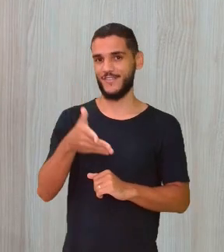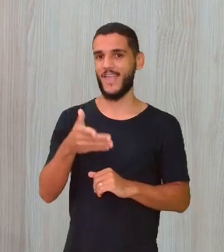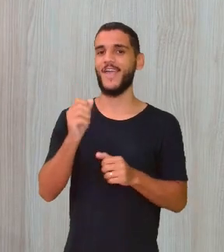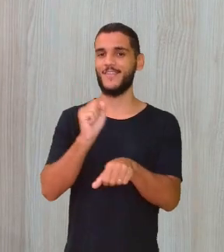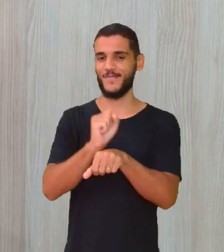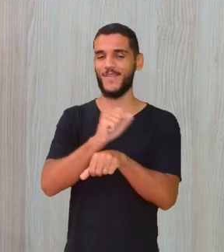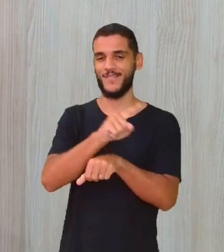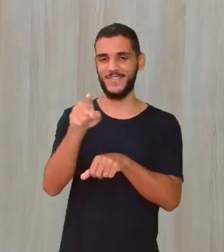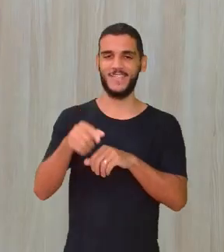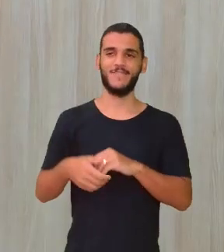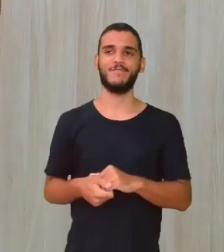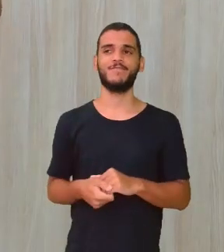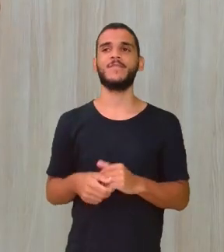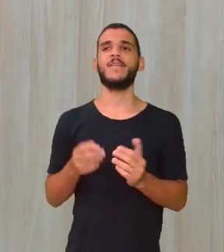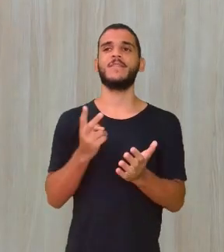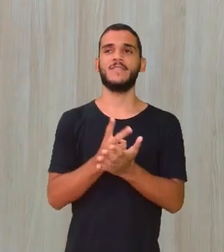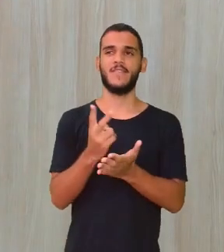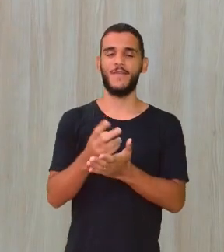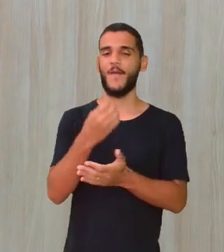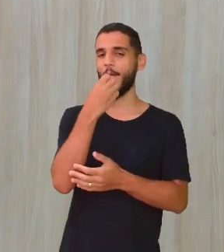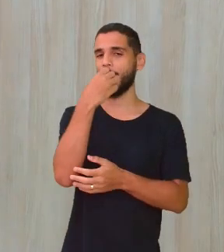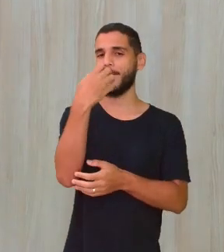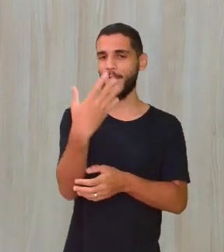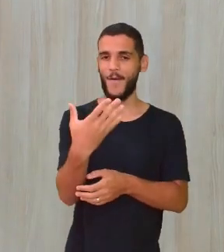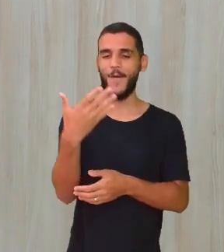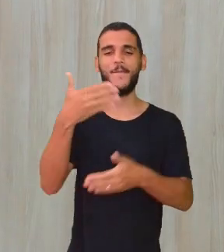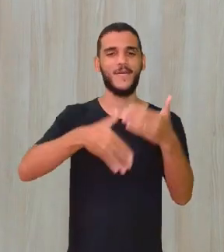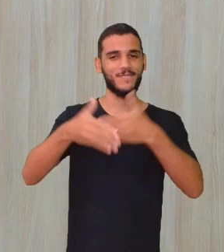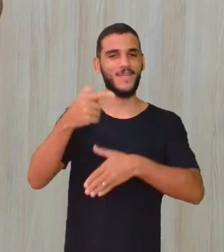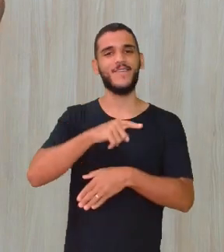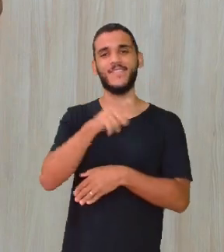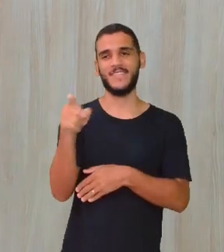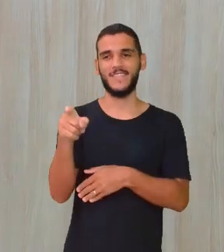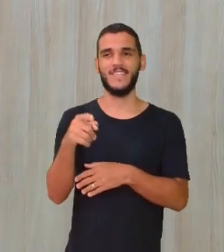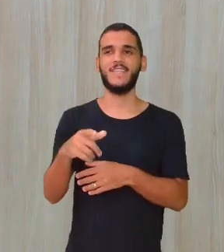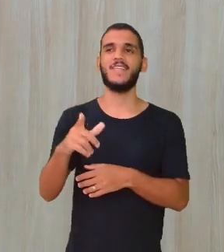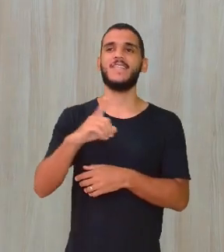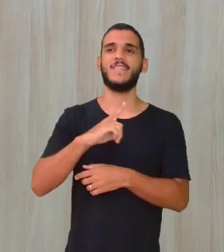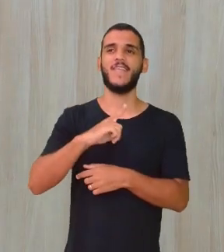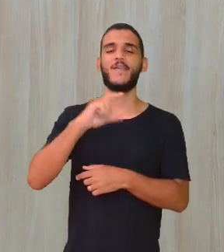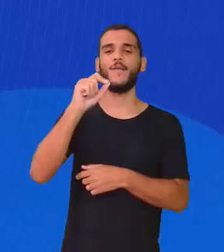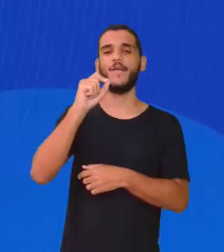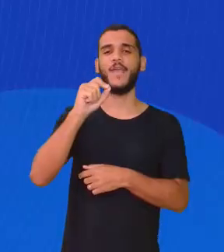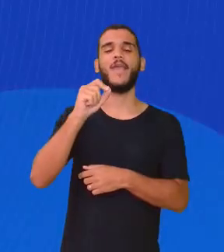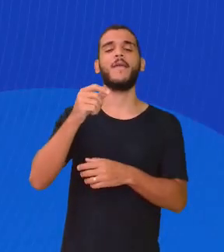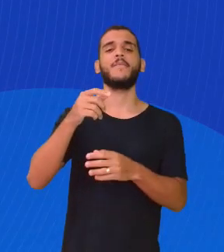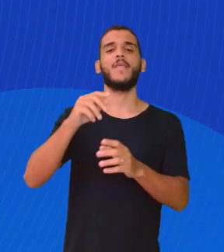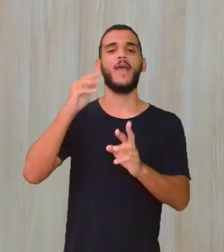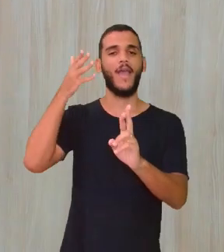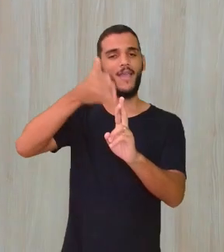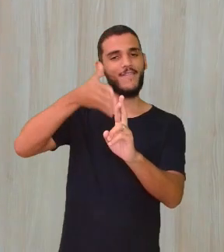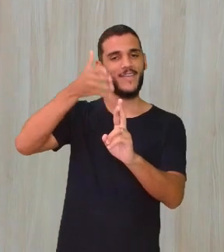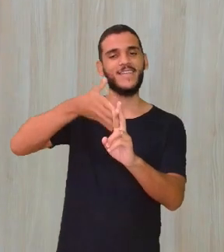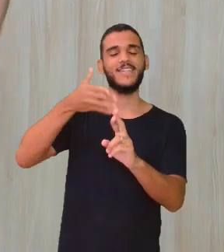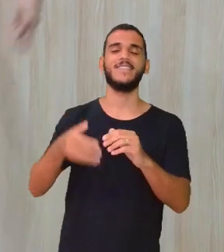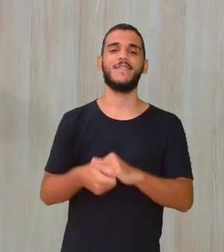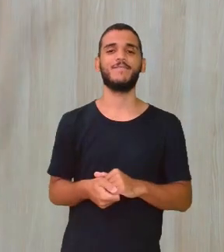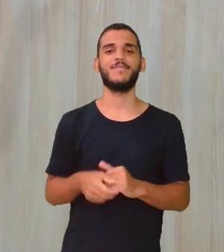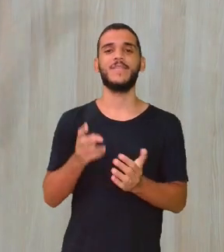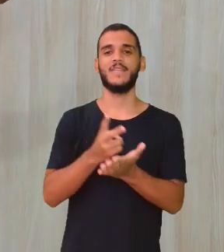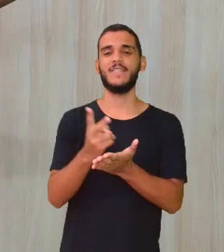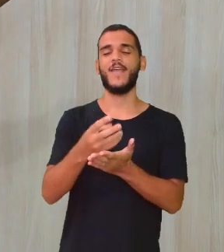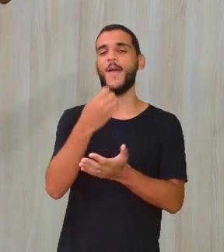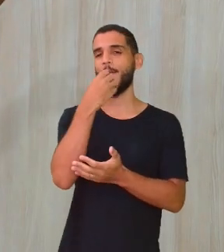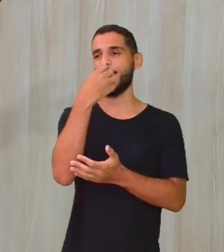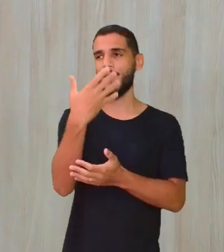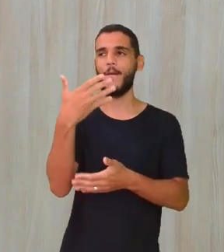aula. Como sempre, foi um prazer estar aqui com vocês. A gente tem aqui a bibliografia, certo? E como sempre,